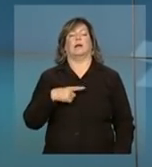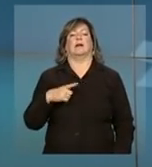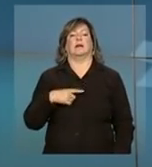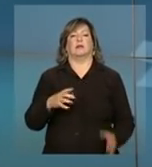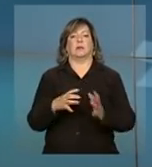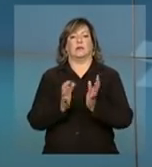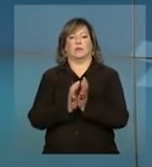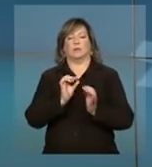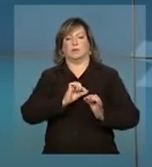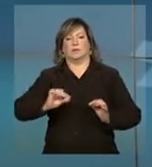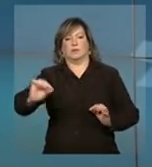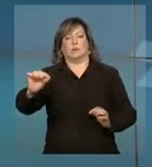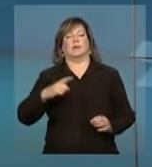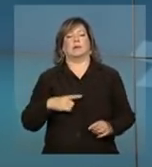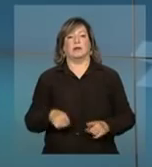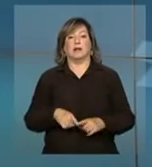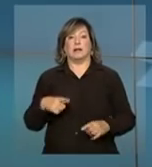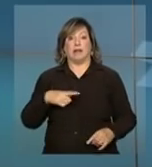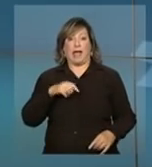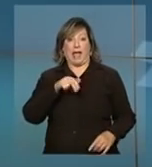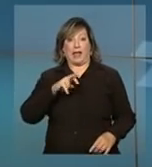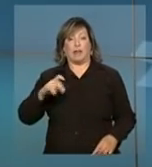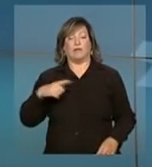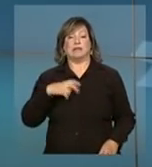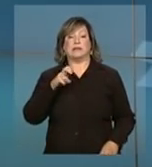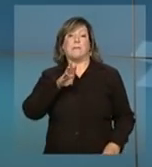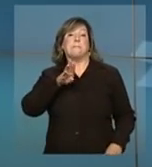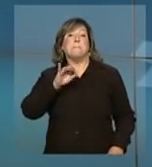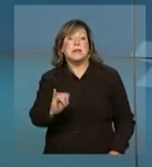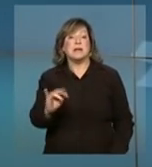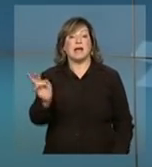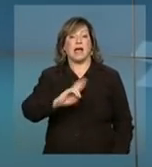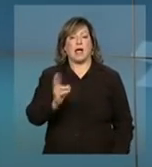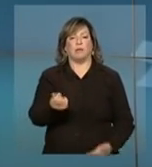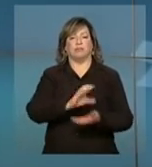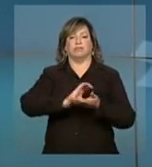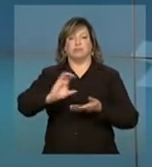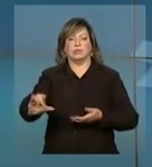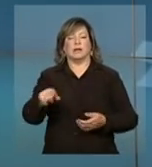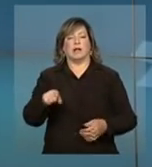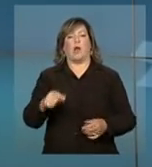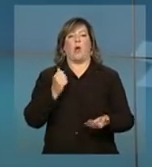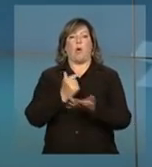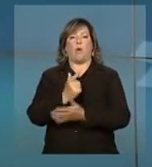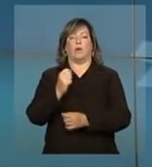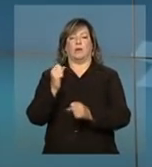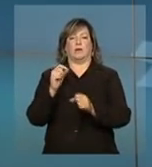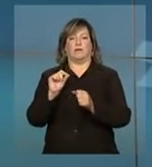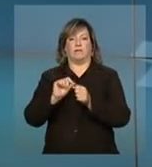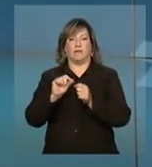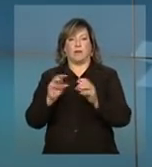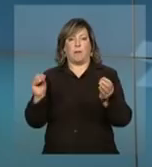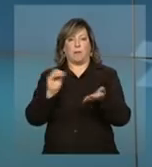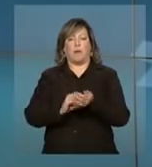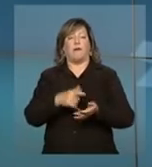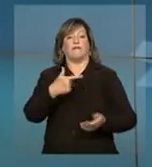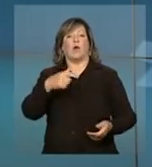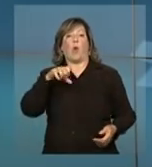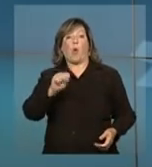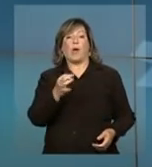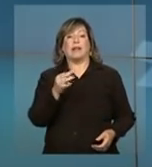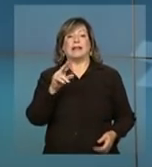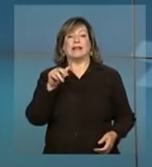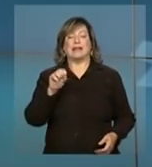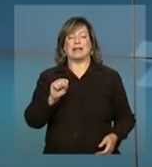que serão investidos 5 bilhões de reais. Esse valor inclui a compra e instalação de 28 transformadores,